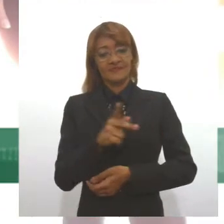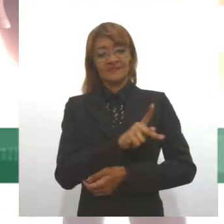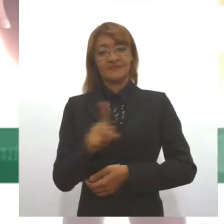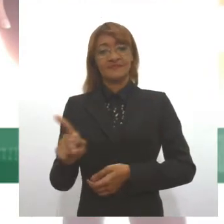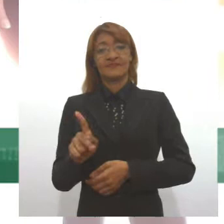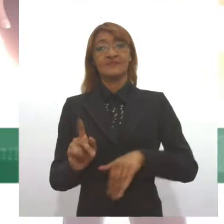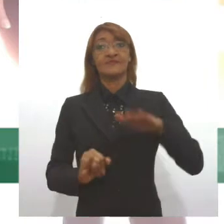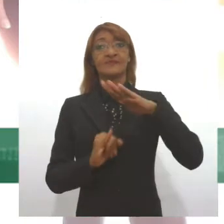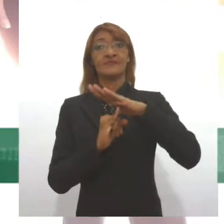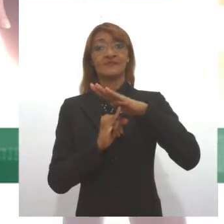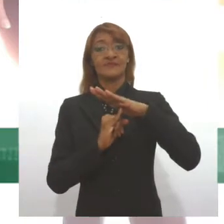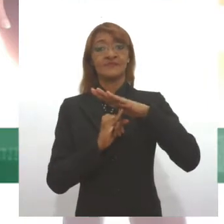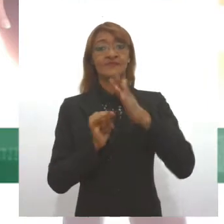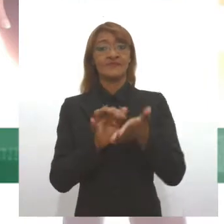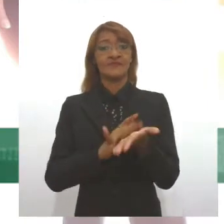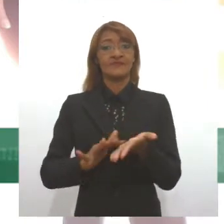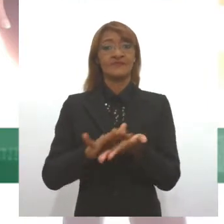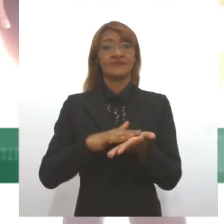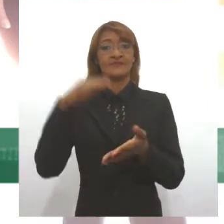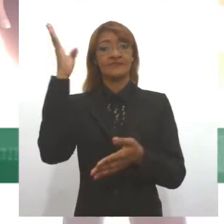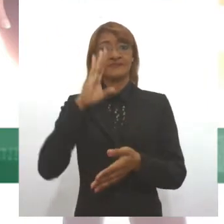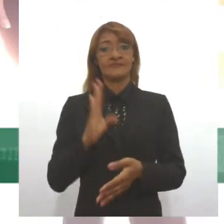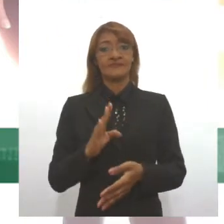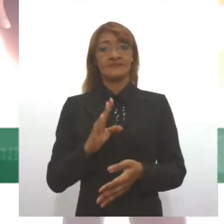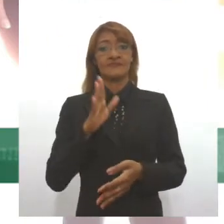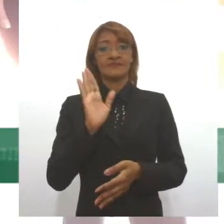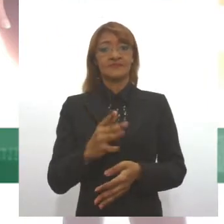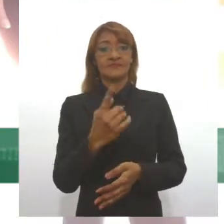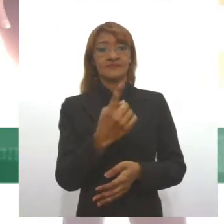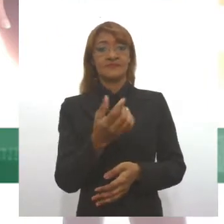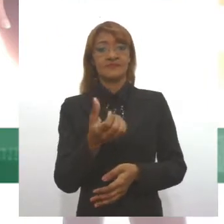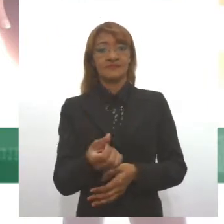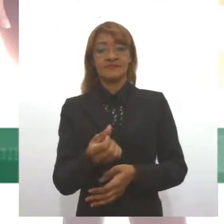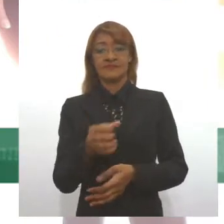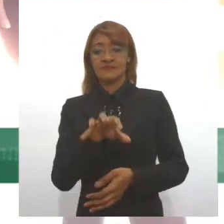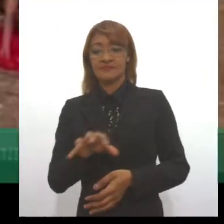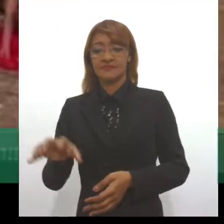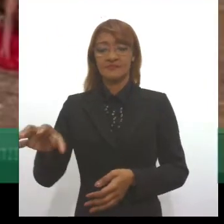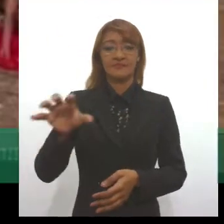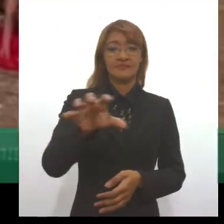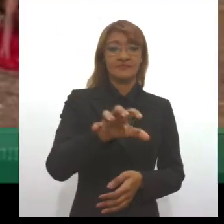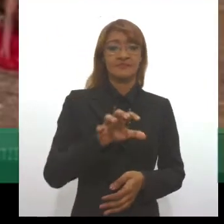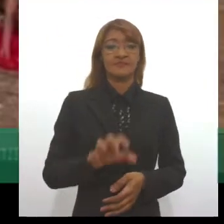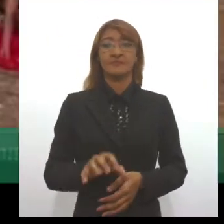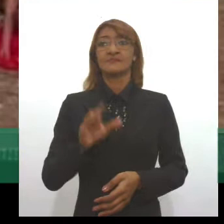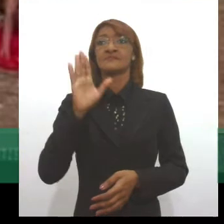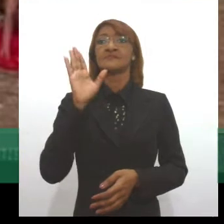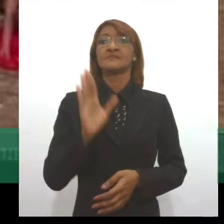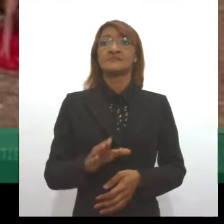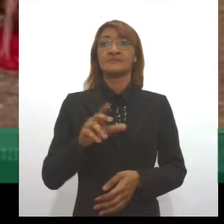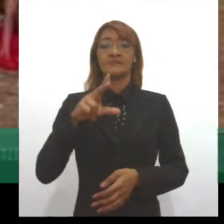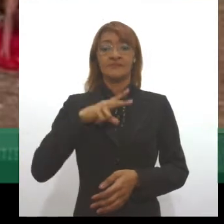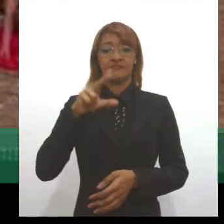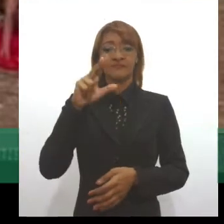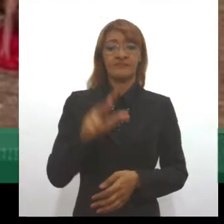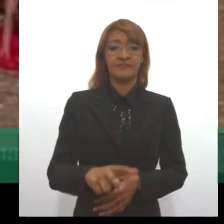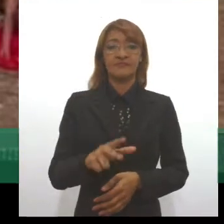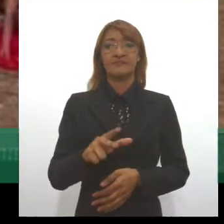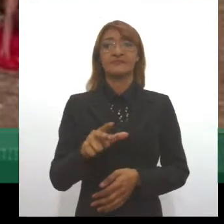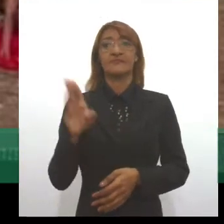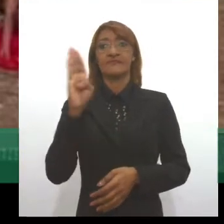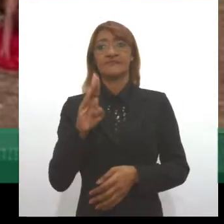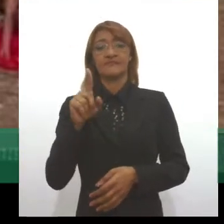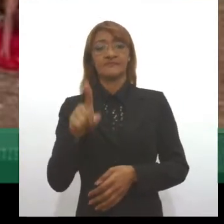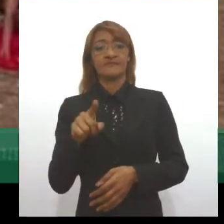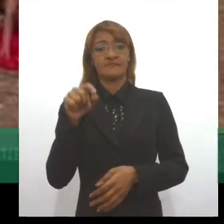Cigano do Brasil. Nós estamos em 16 estados, estamos na Bélgica, em Portugal, e é um trabalho sério, uma instituição séria. E aí no estado de Sergipe